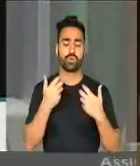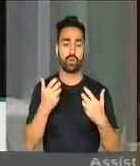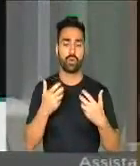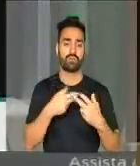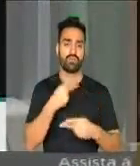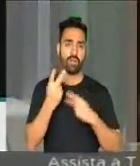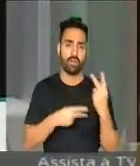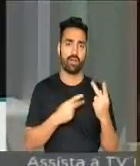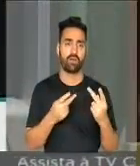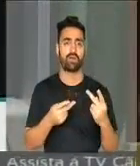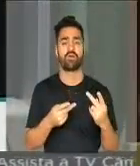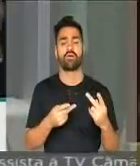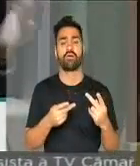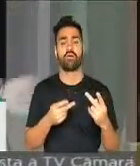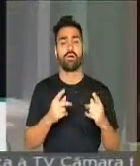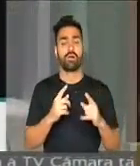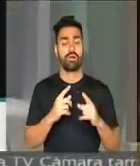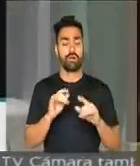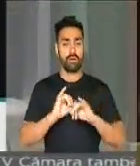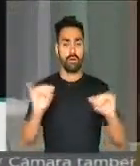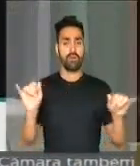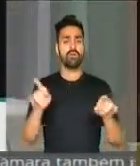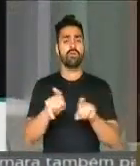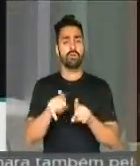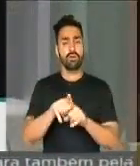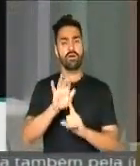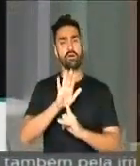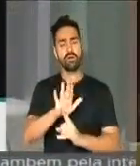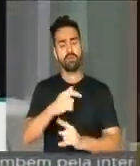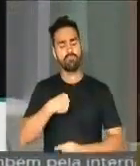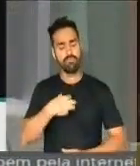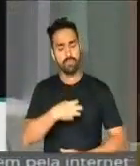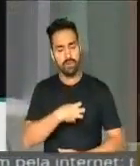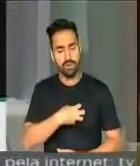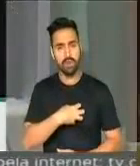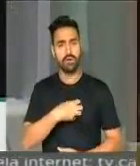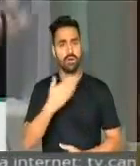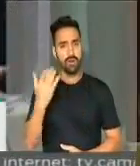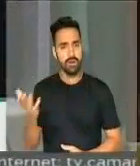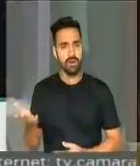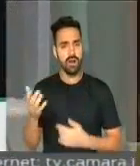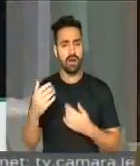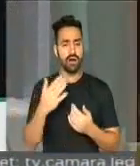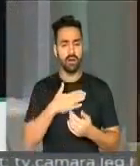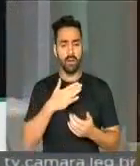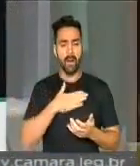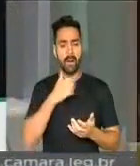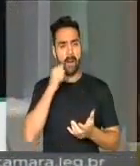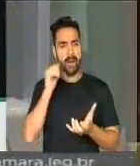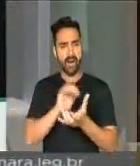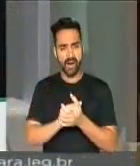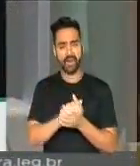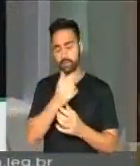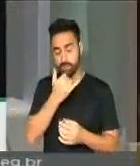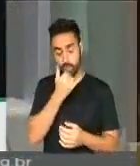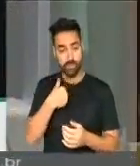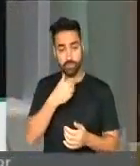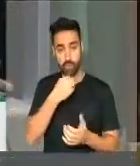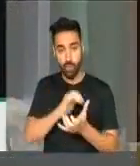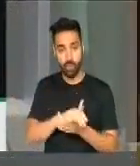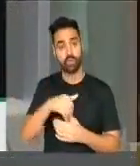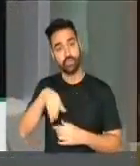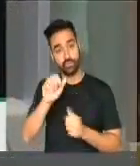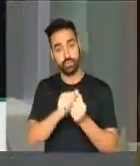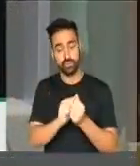registro e manifestar os meus sentimentos, assim como do meu esposo que lá estivemos durante o